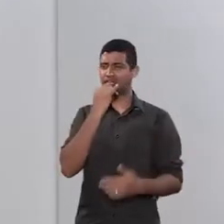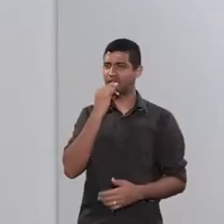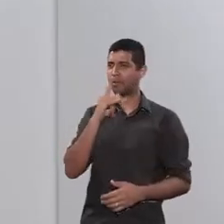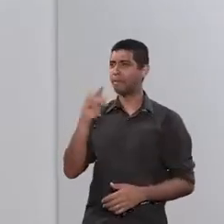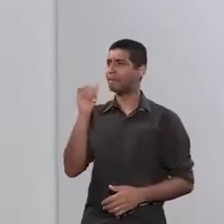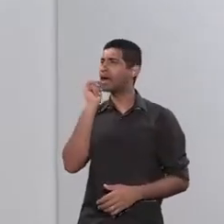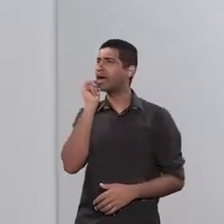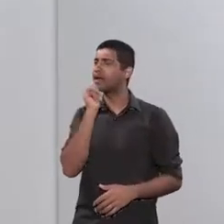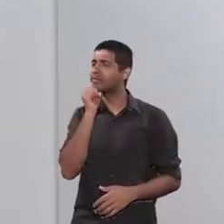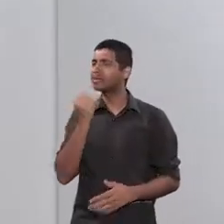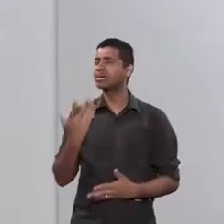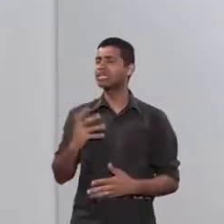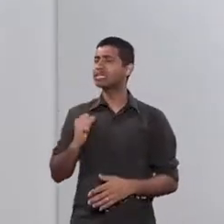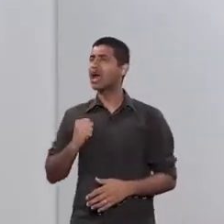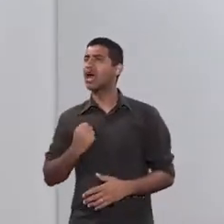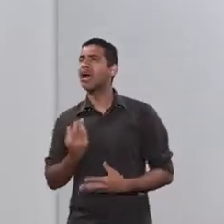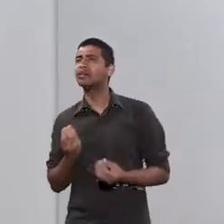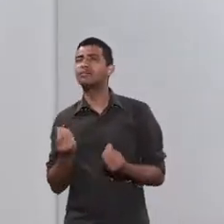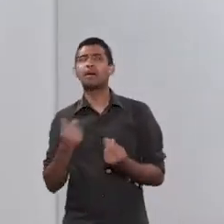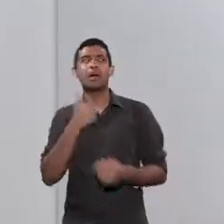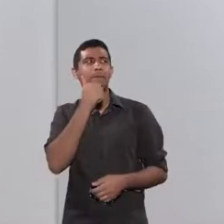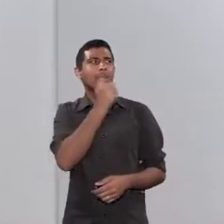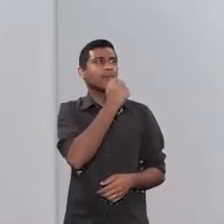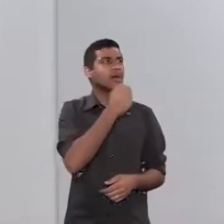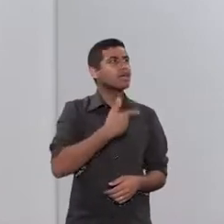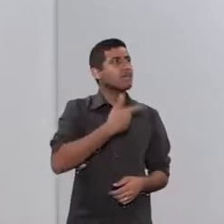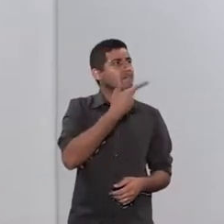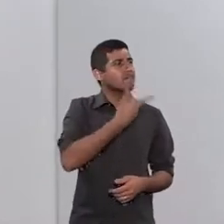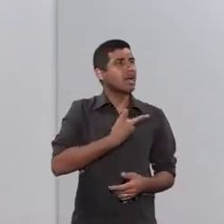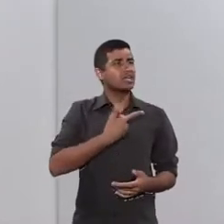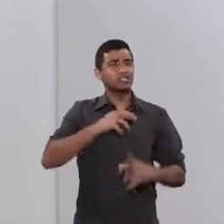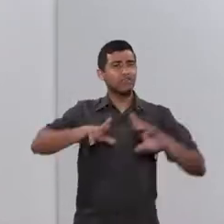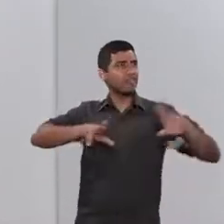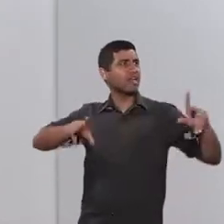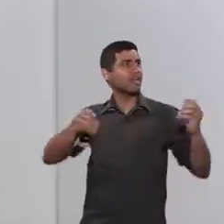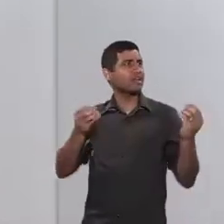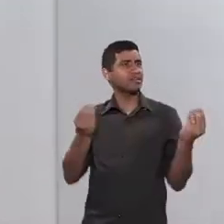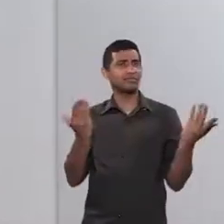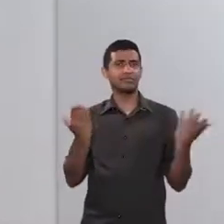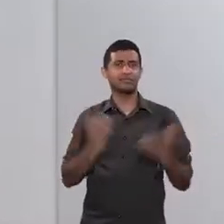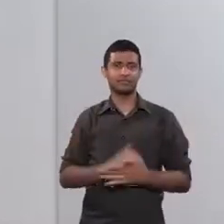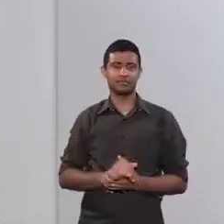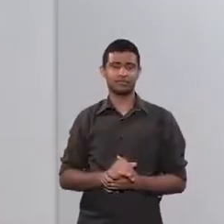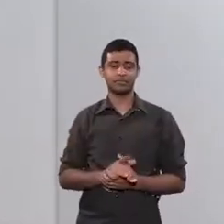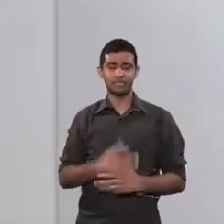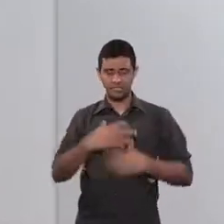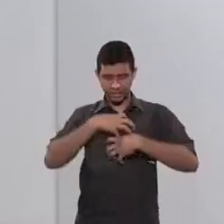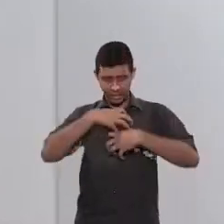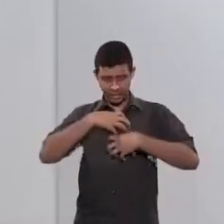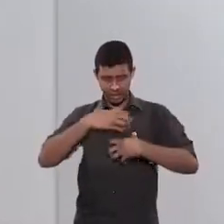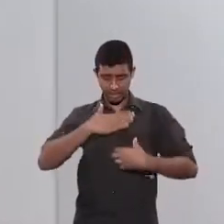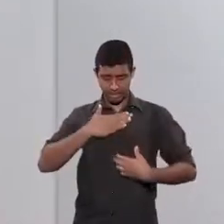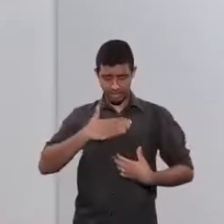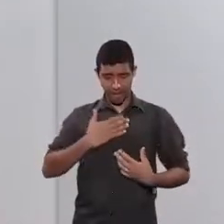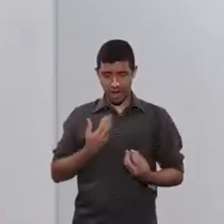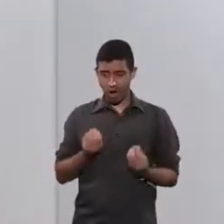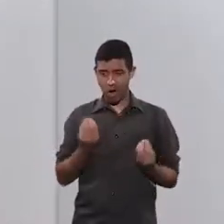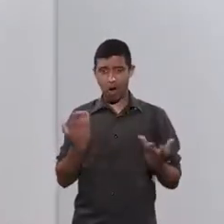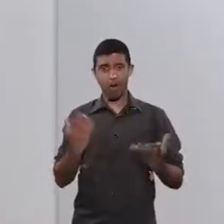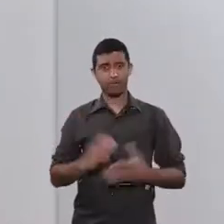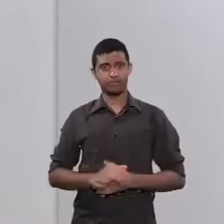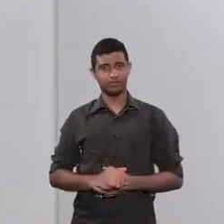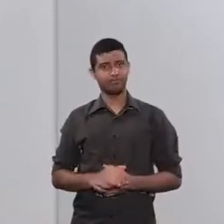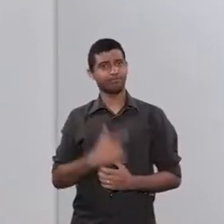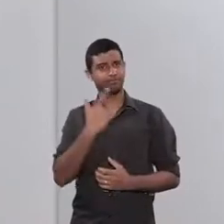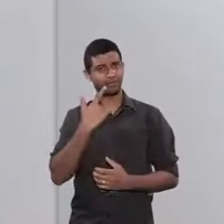pai, quando eu estou com ele é tão bom, mas quando eu estou com a minha mãe, eu preciso dizer para ela que não é assim. Mas assim, e o que eu sinto? Onde fica? Ele se